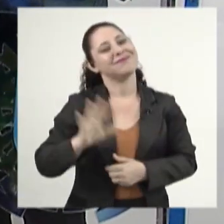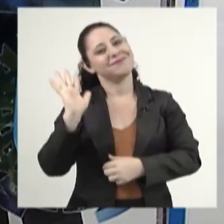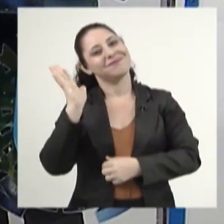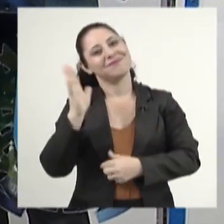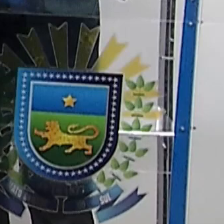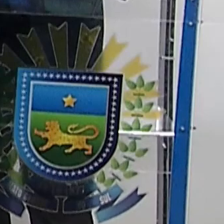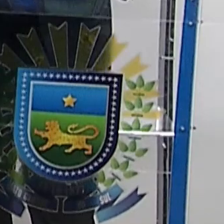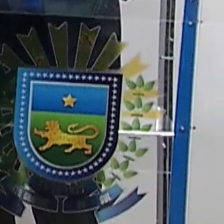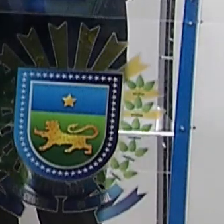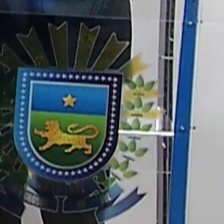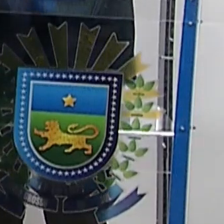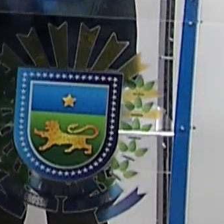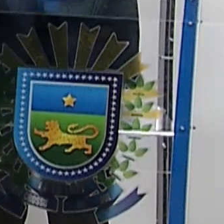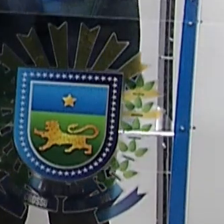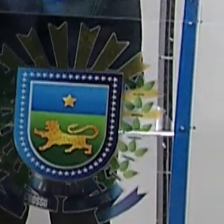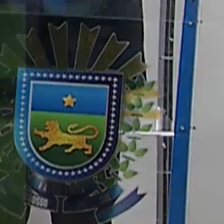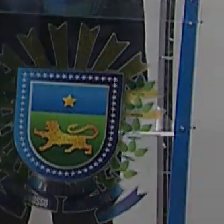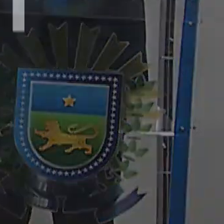Até mais.